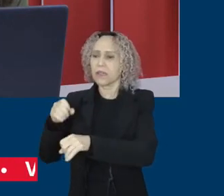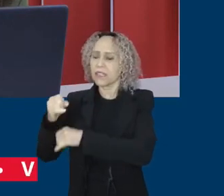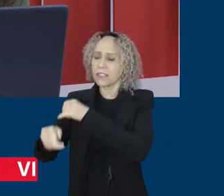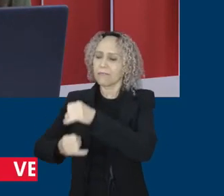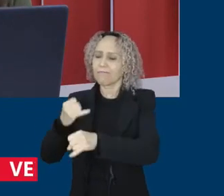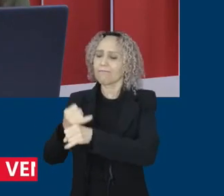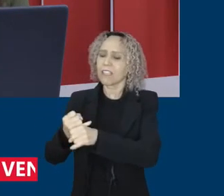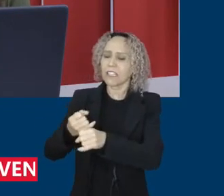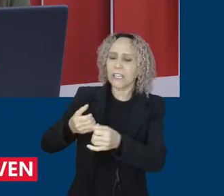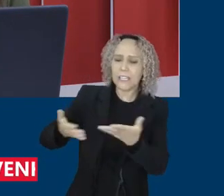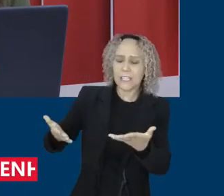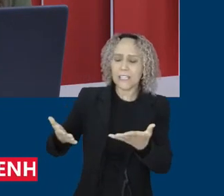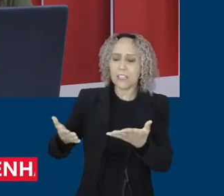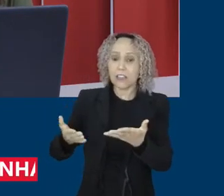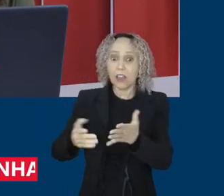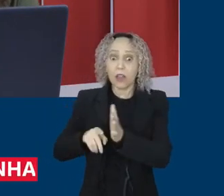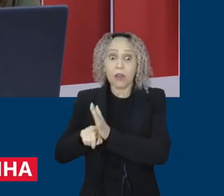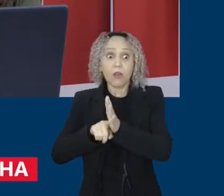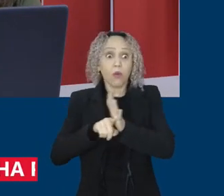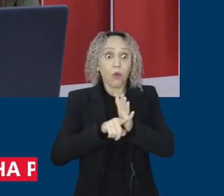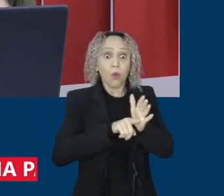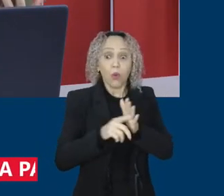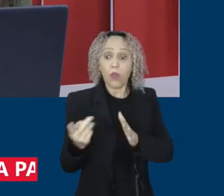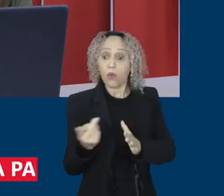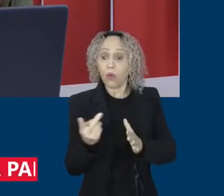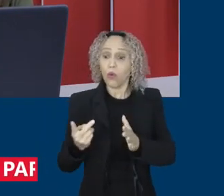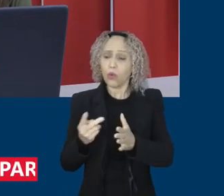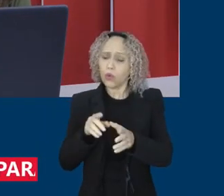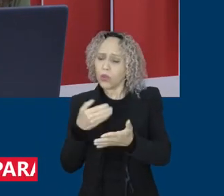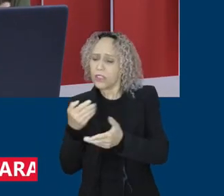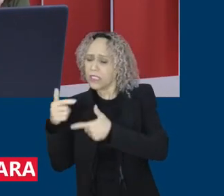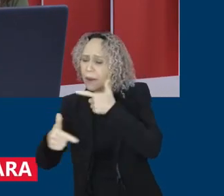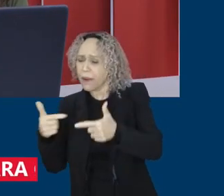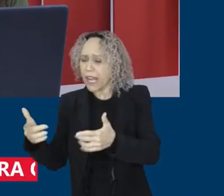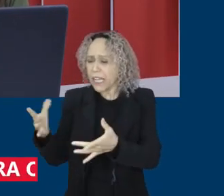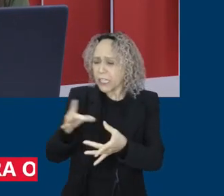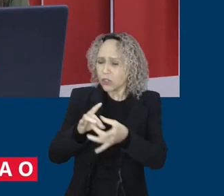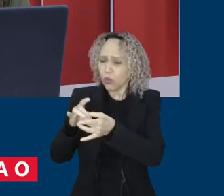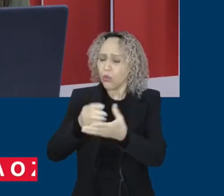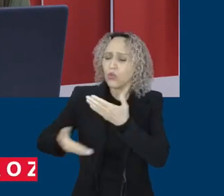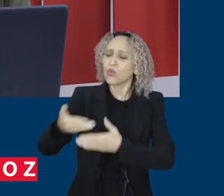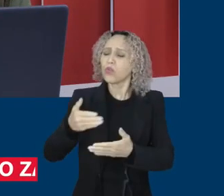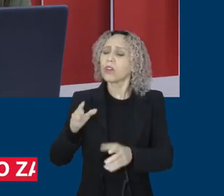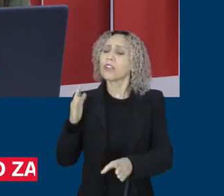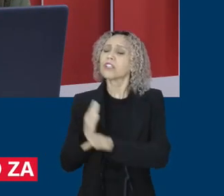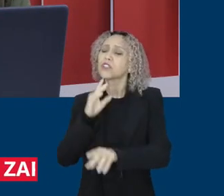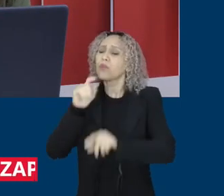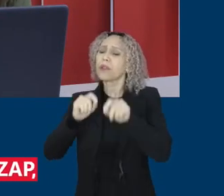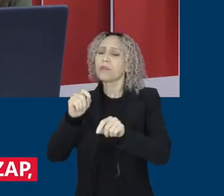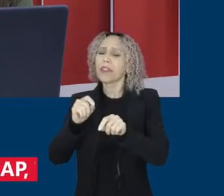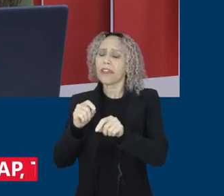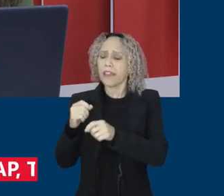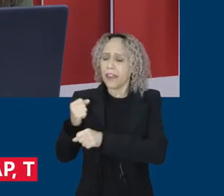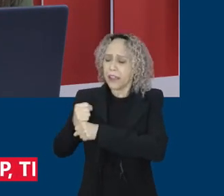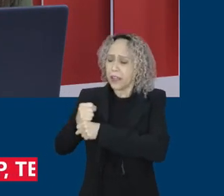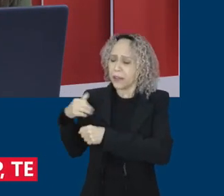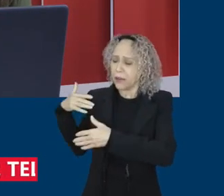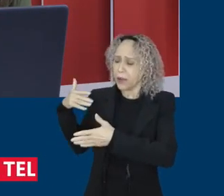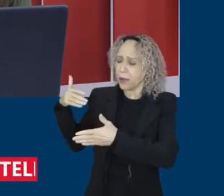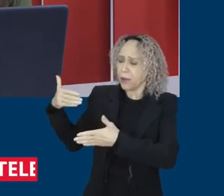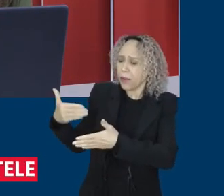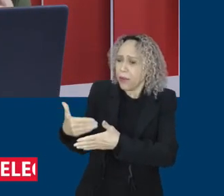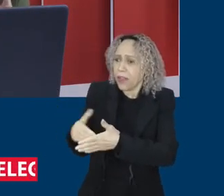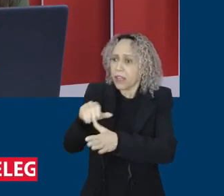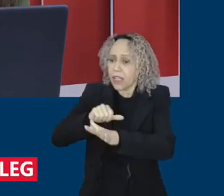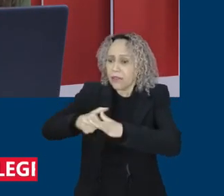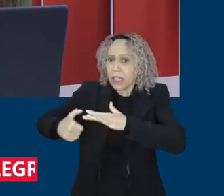rede triplicou nos últimos seis anos, um período de grandes retrocessos para o país. Como é que o PL das fake news deve contribuir para o